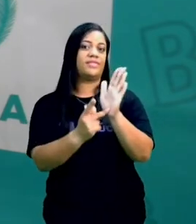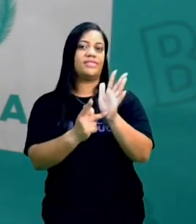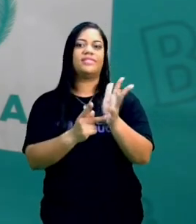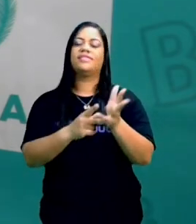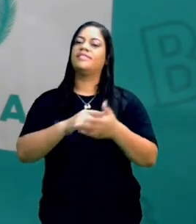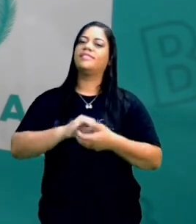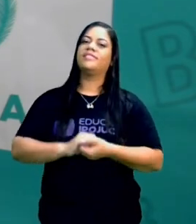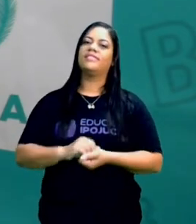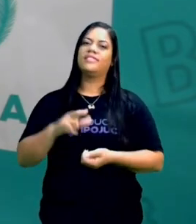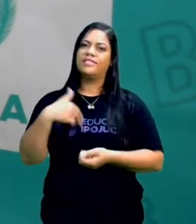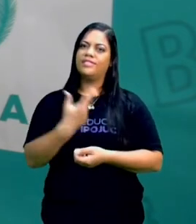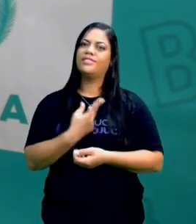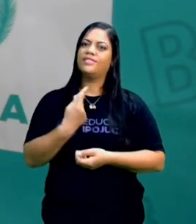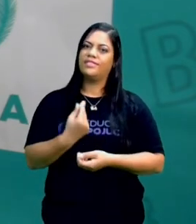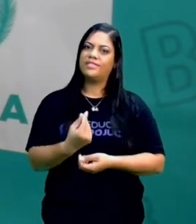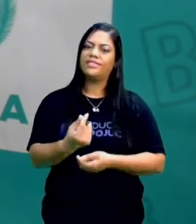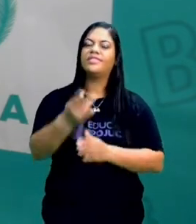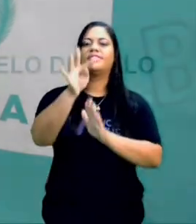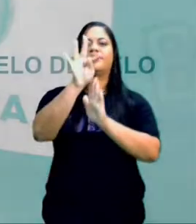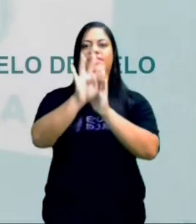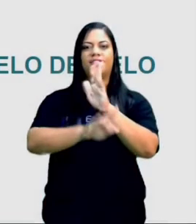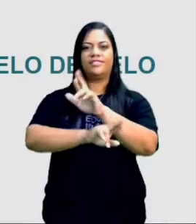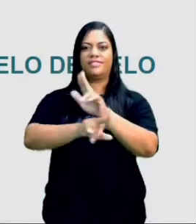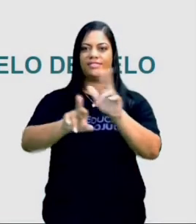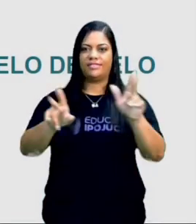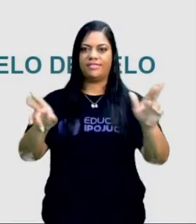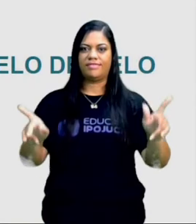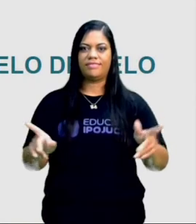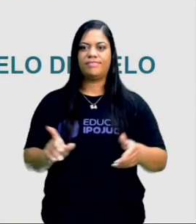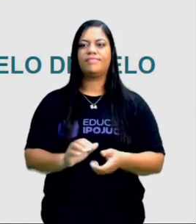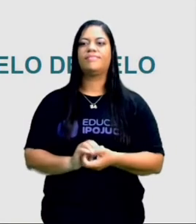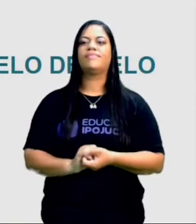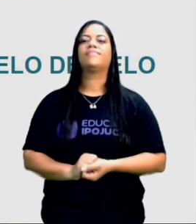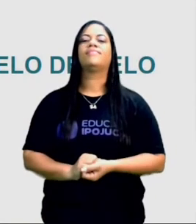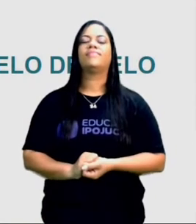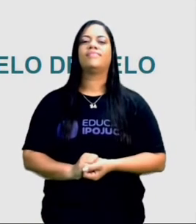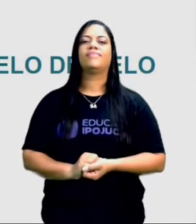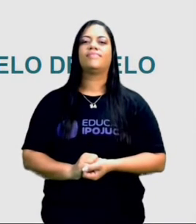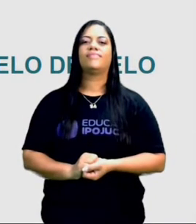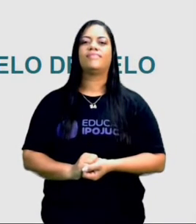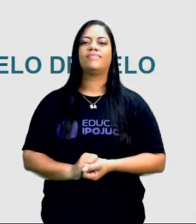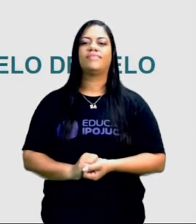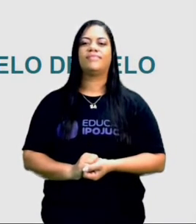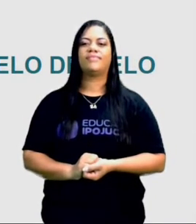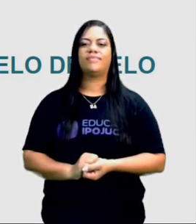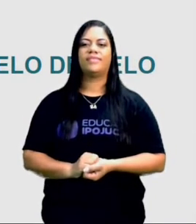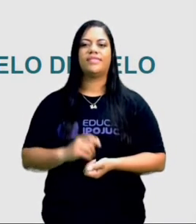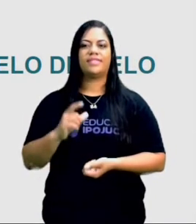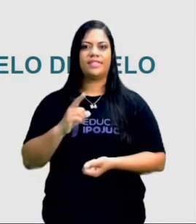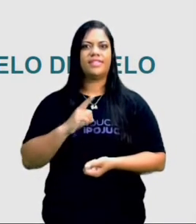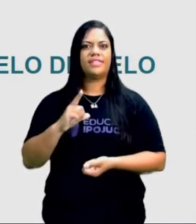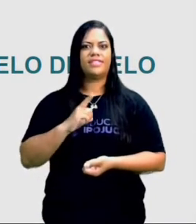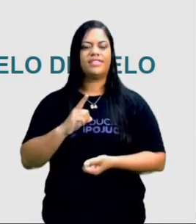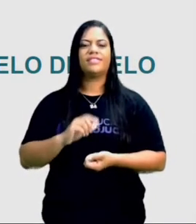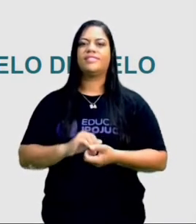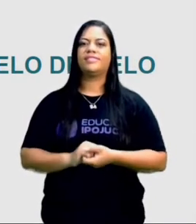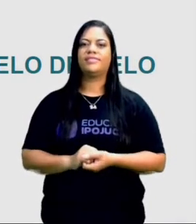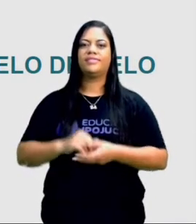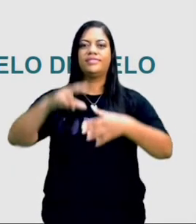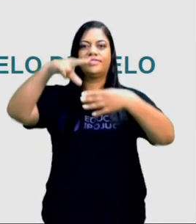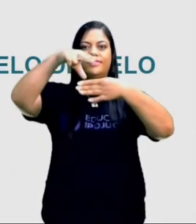E assim a gente vai se integrando ao tipo de texto. Vamos lá? Veja aqui que nós temos uma literatura de cordel.